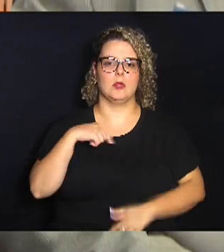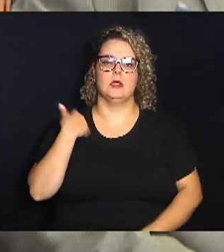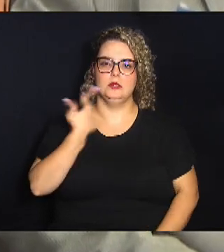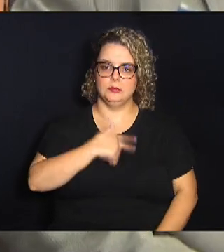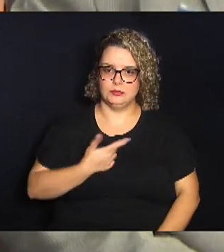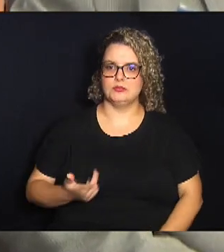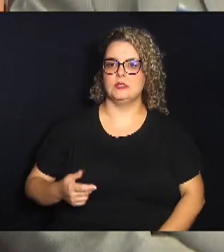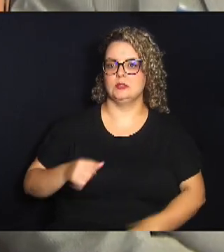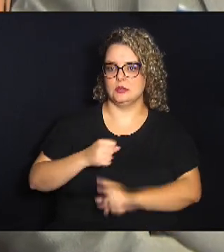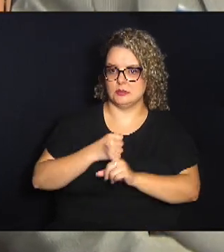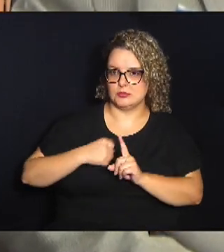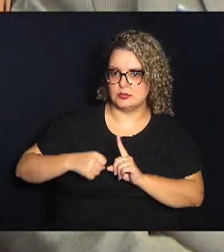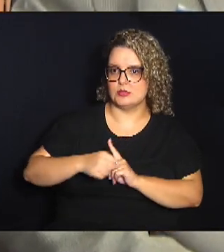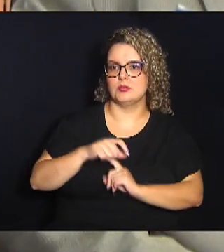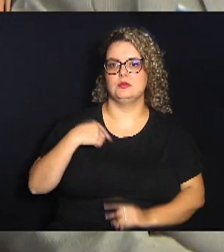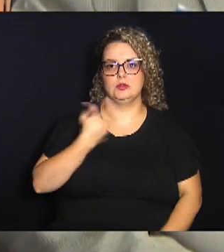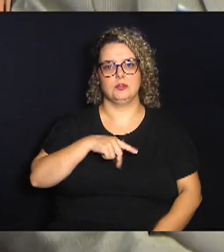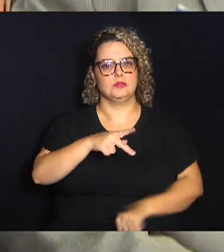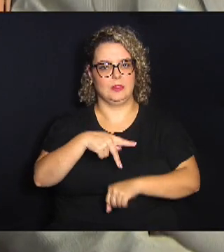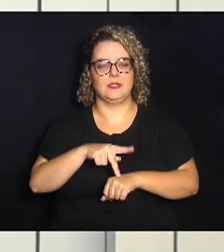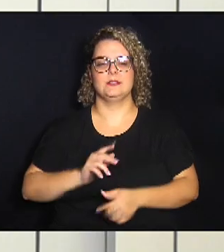sociedade e no nosso país.